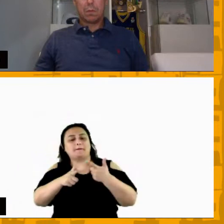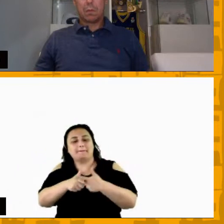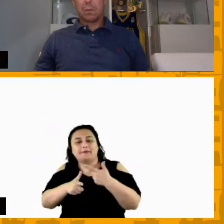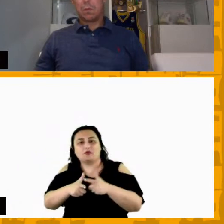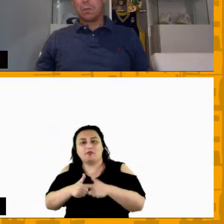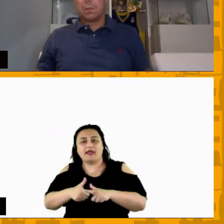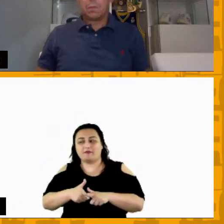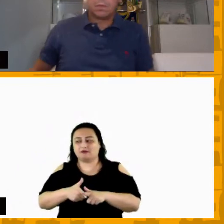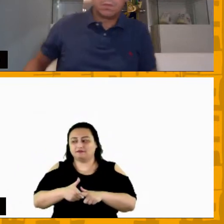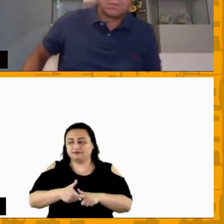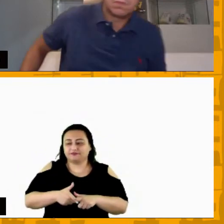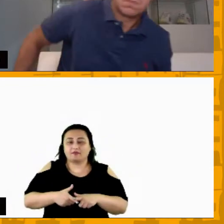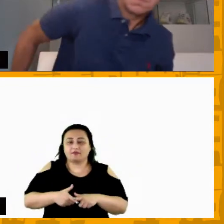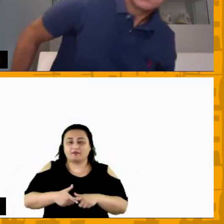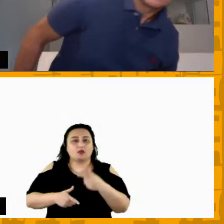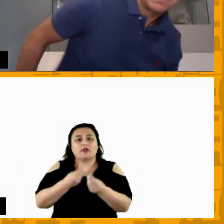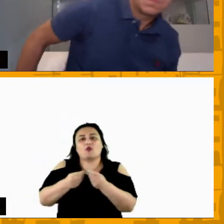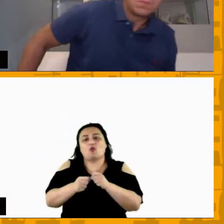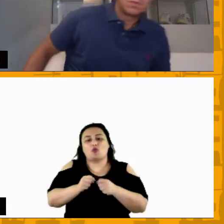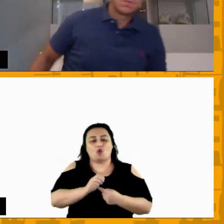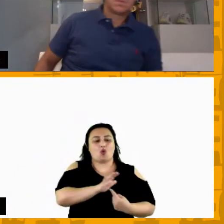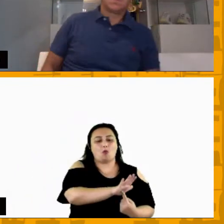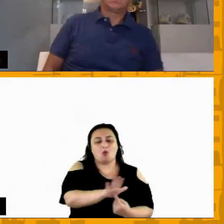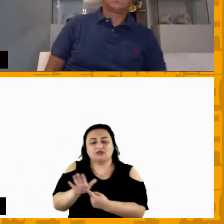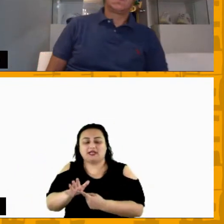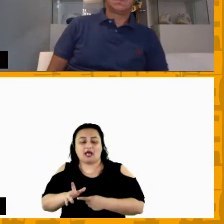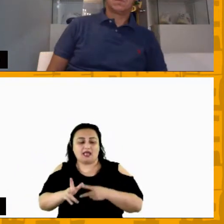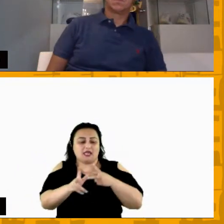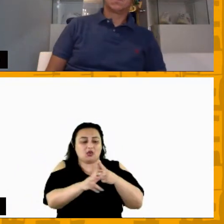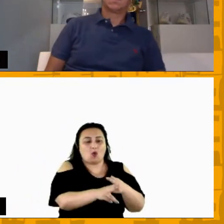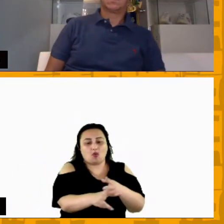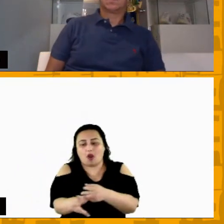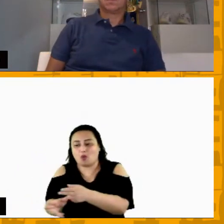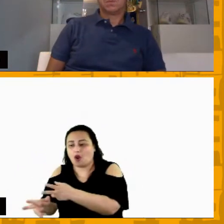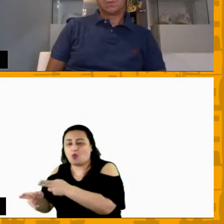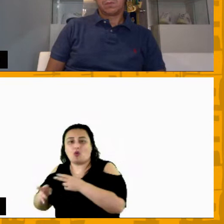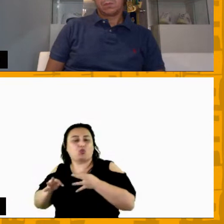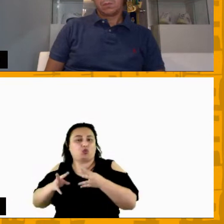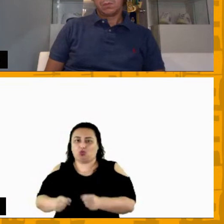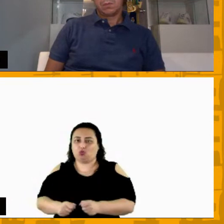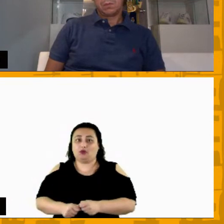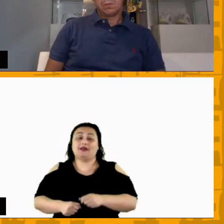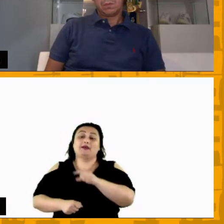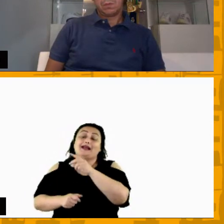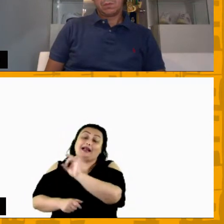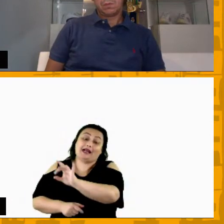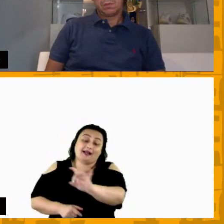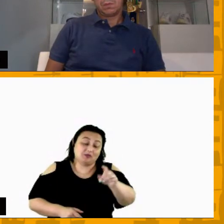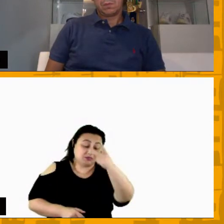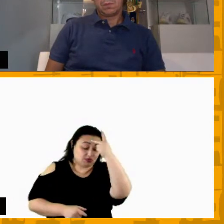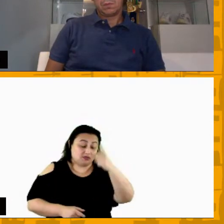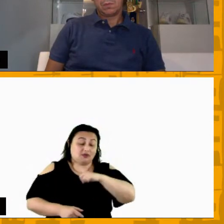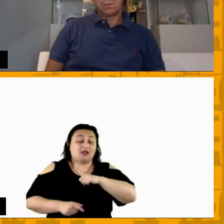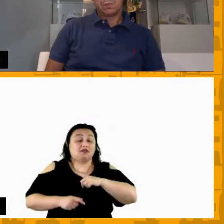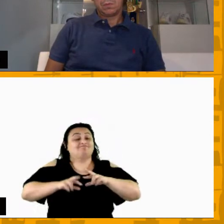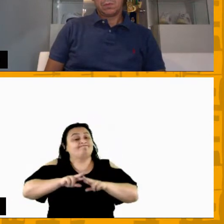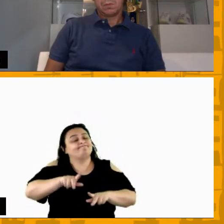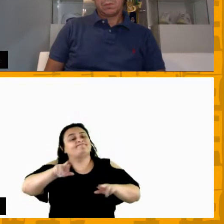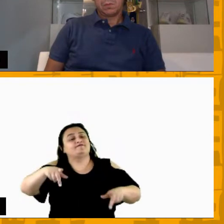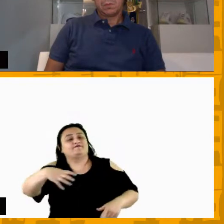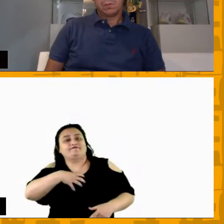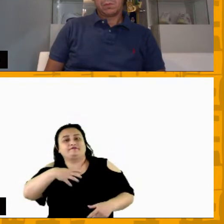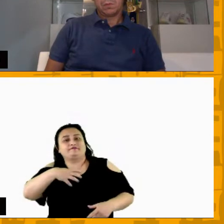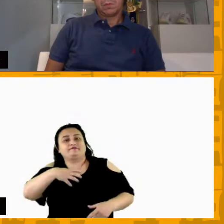tratar as pessoas diferentes totalmente da mesma maneira. Acho que vocês vão apontando coisas muito, muito relevantes e acho que essa sua da prancheta,